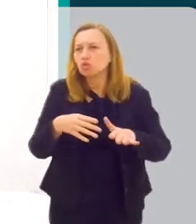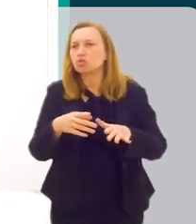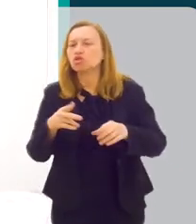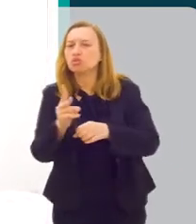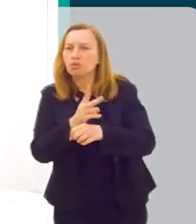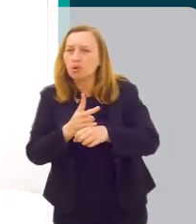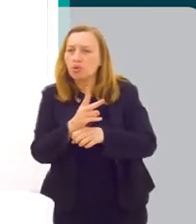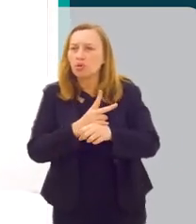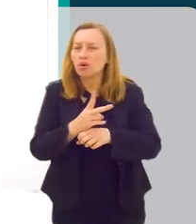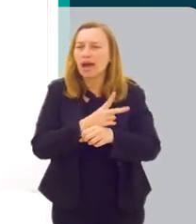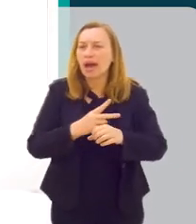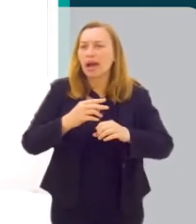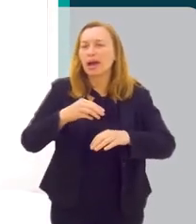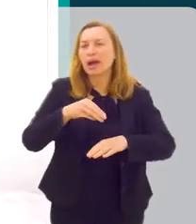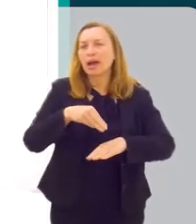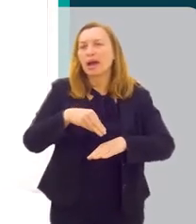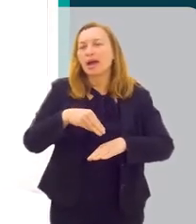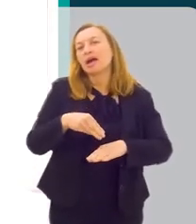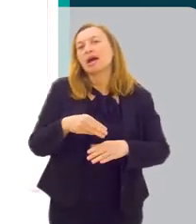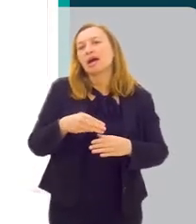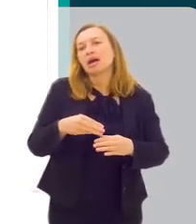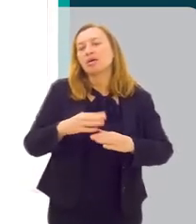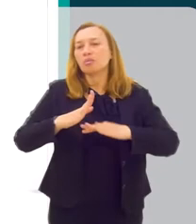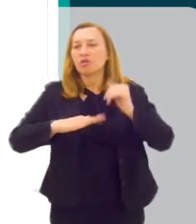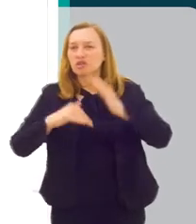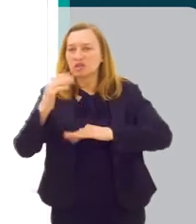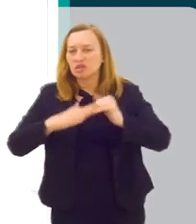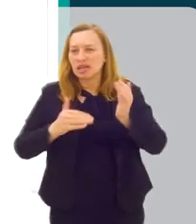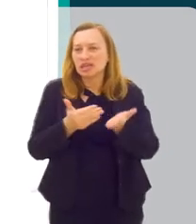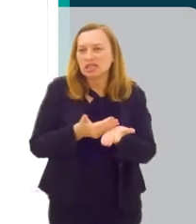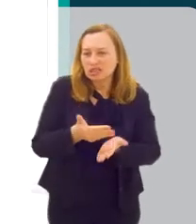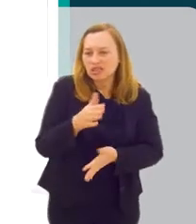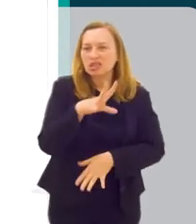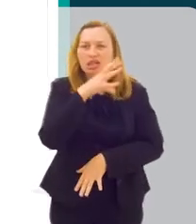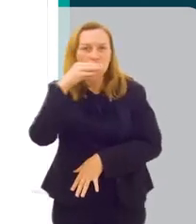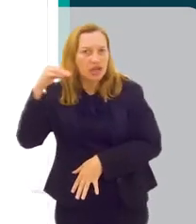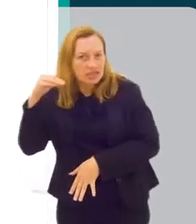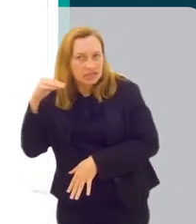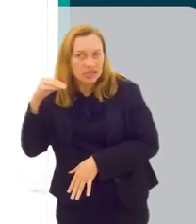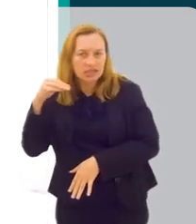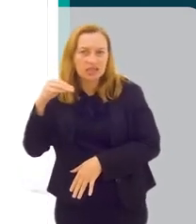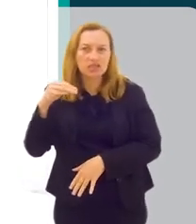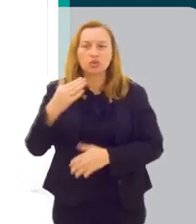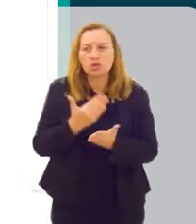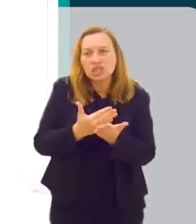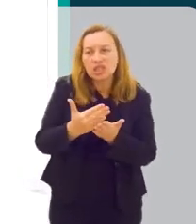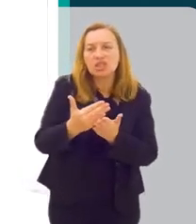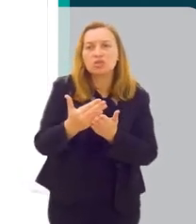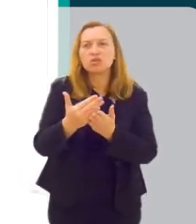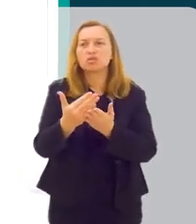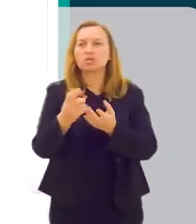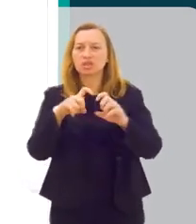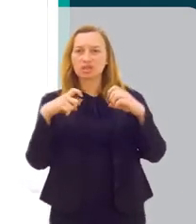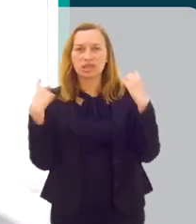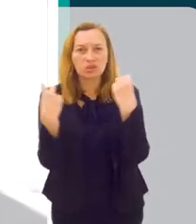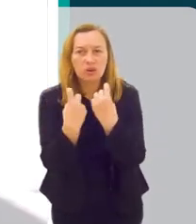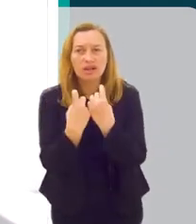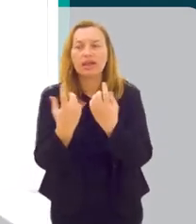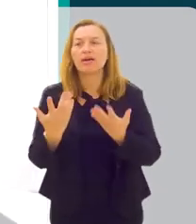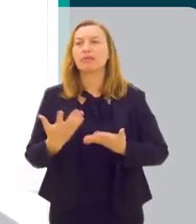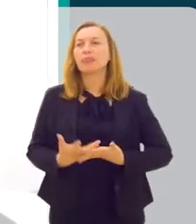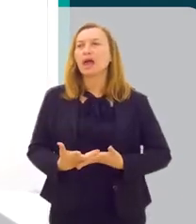hábito de procurar médicos desde a nossa adolescência, desde o nosso início da sexualidade.